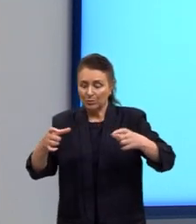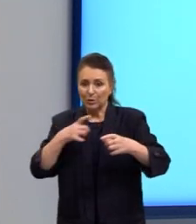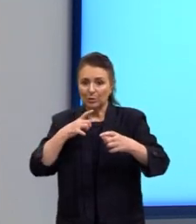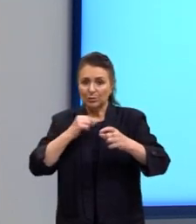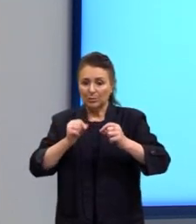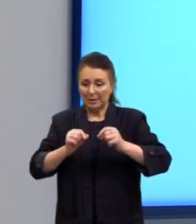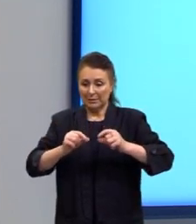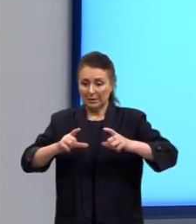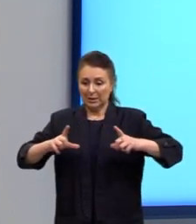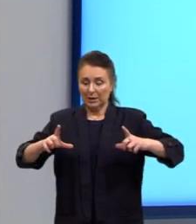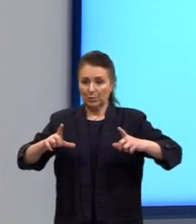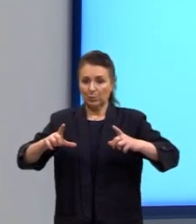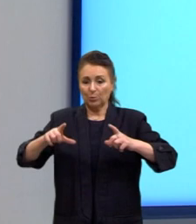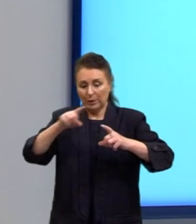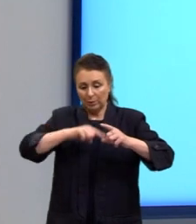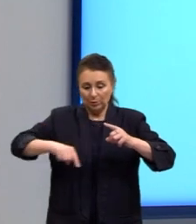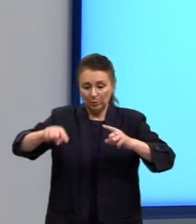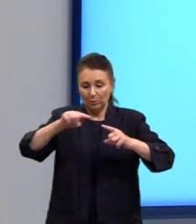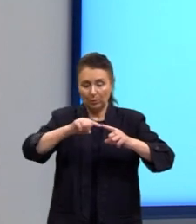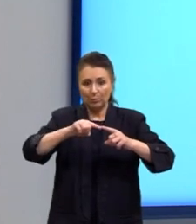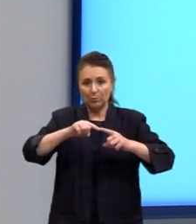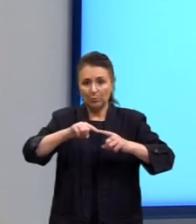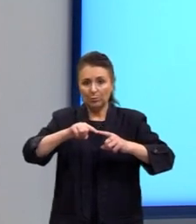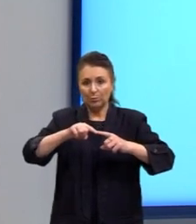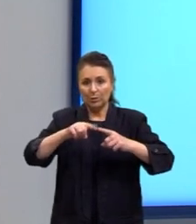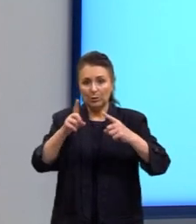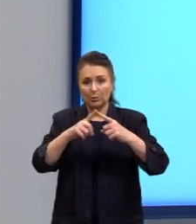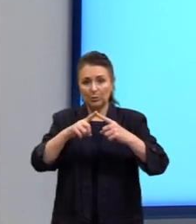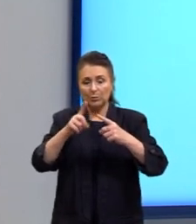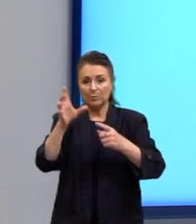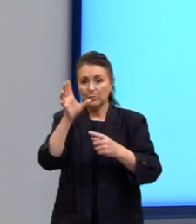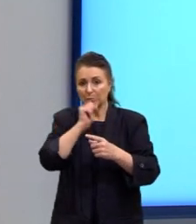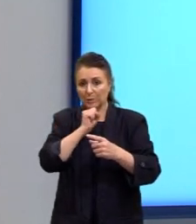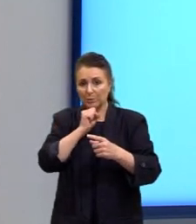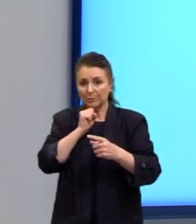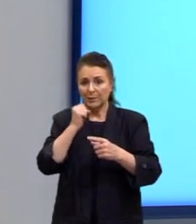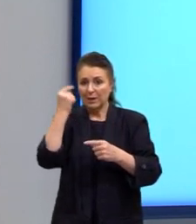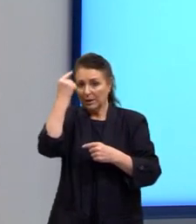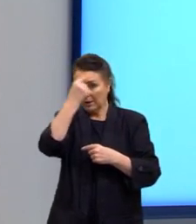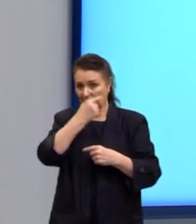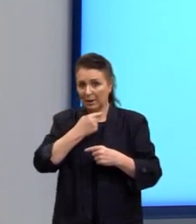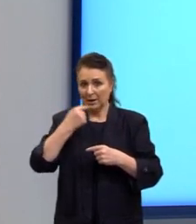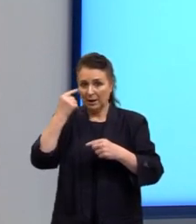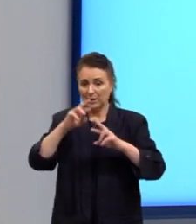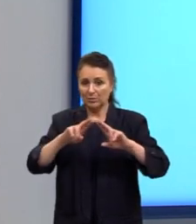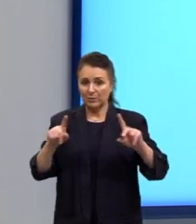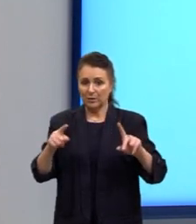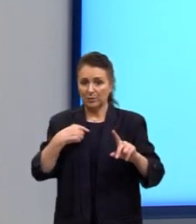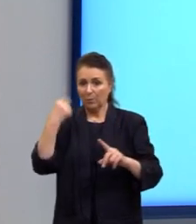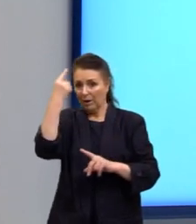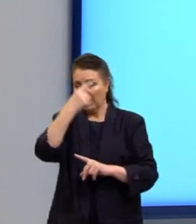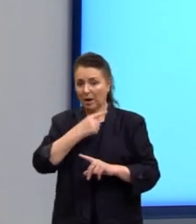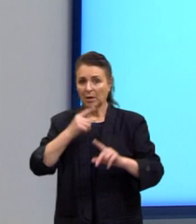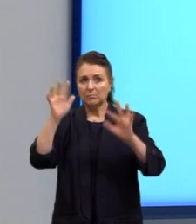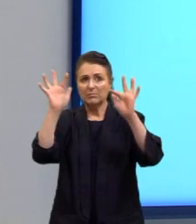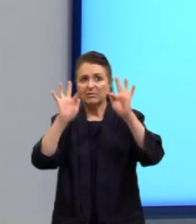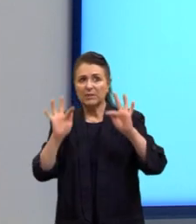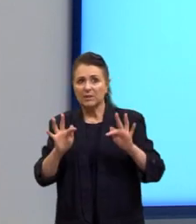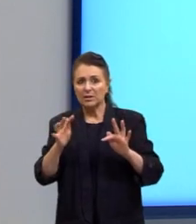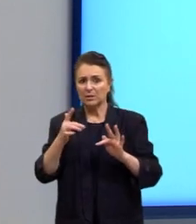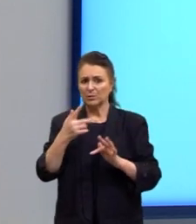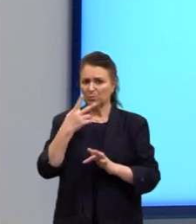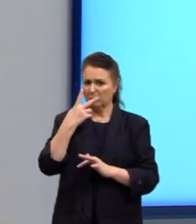larguinho, redondo. Tem todo tipo de pão aqui. E eles estão com carinhos diferentes, um está com cara de feliz, o outro ali está meio